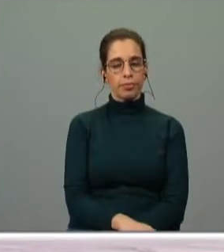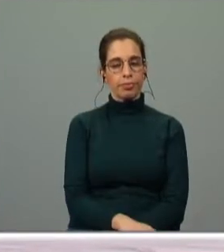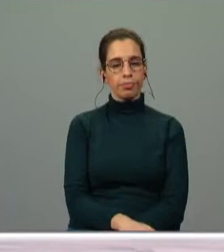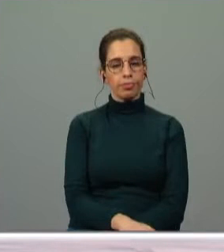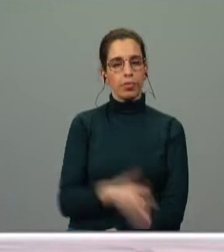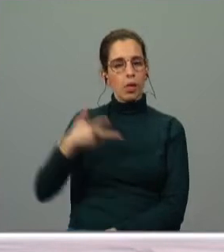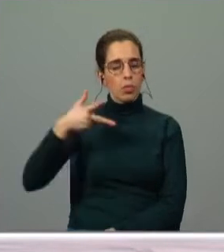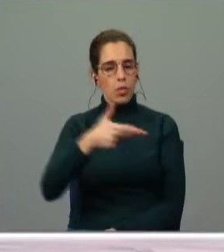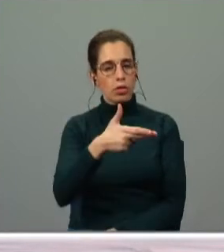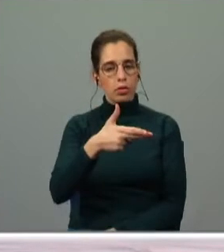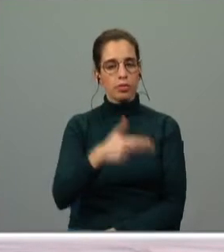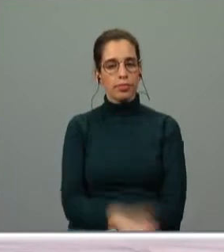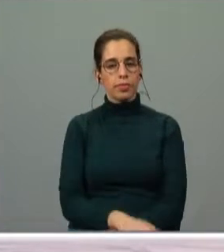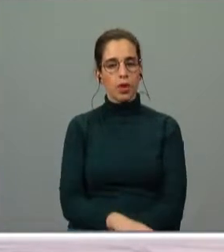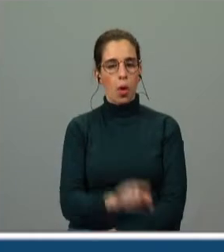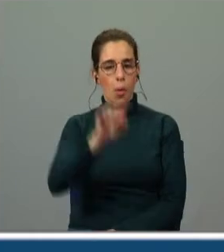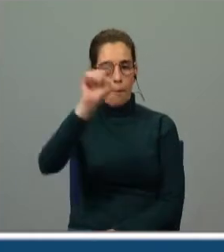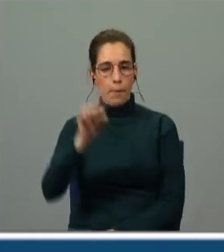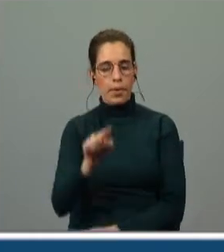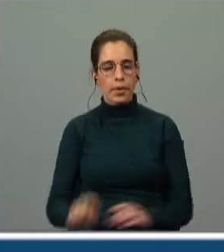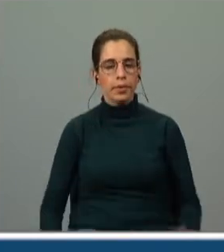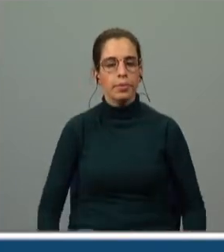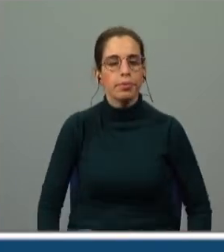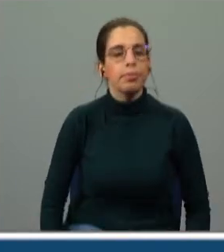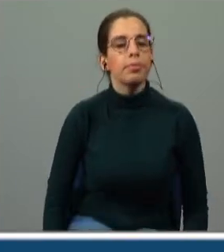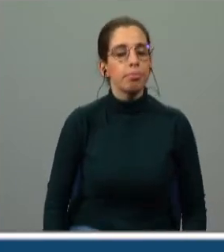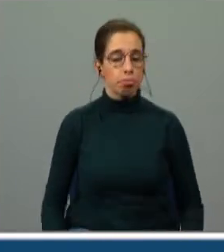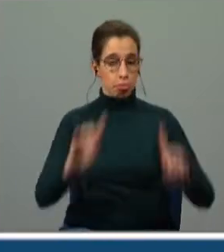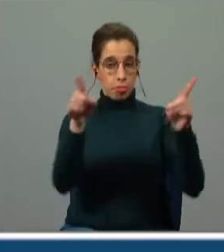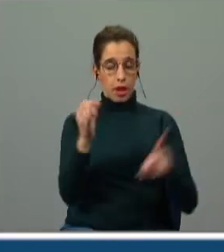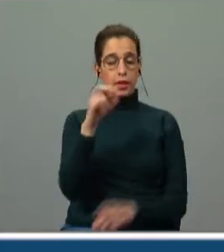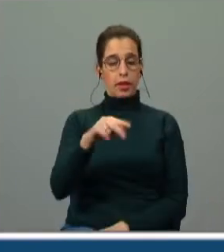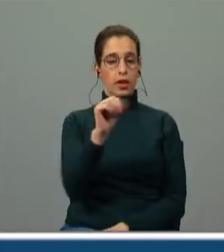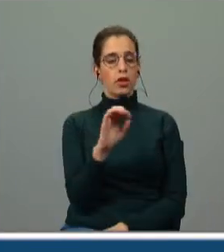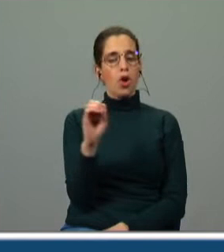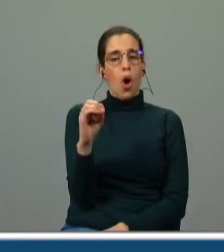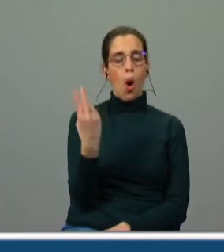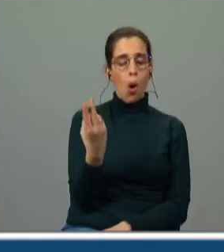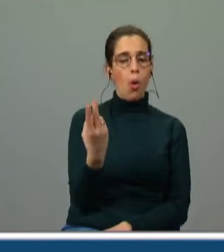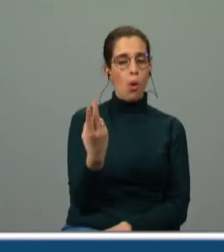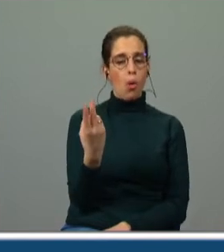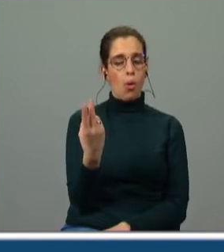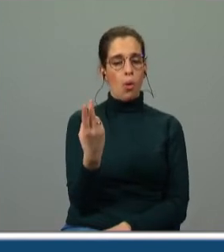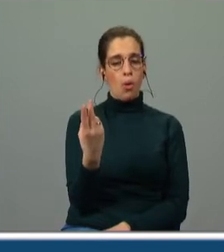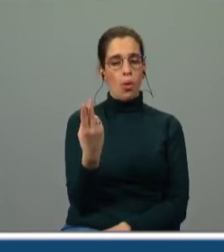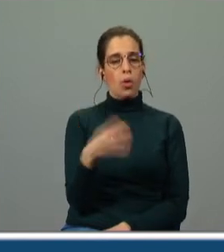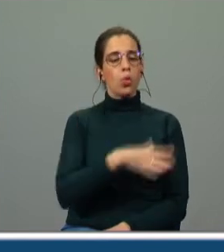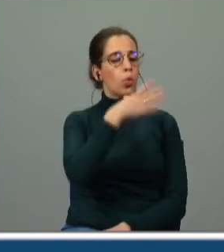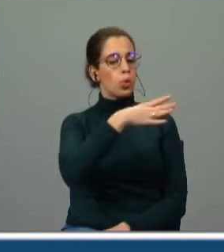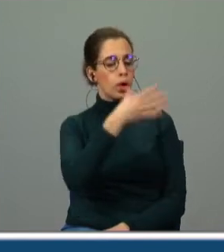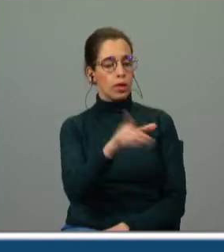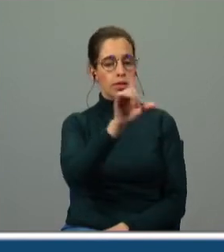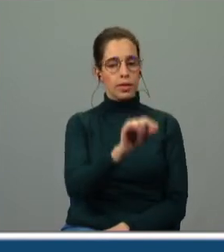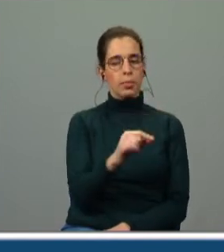interrompe com este parênteses repara este parênteses é um parênteses de Inês ou é eventualmente o narrador